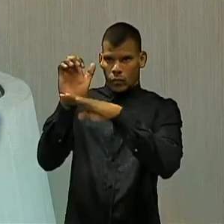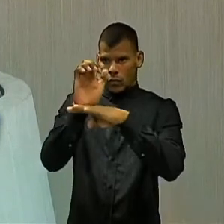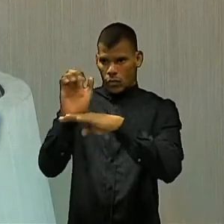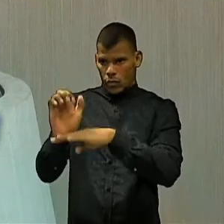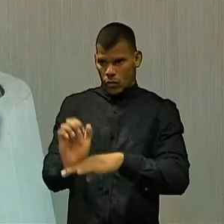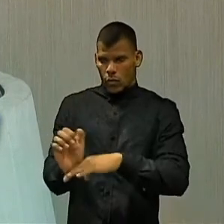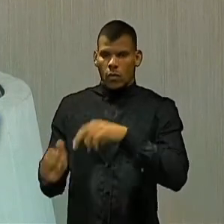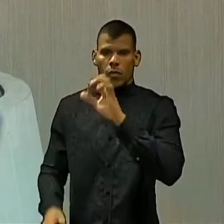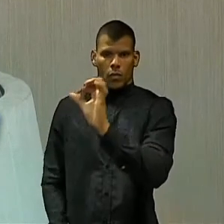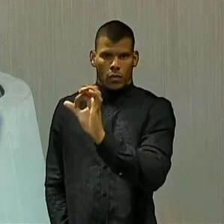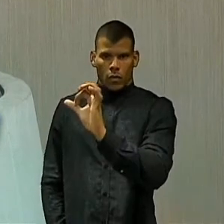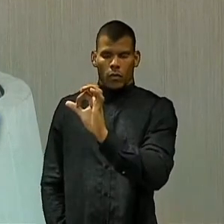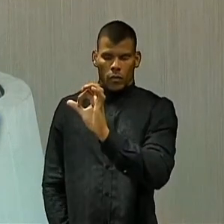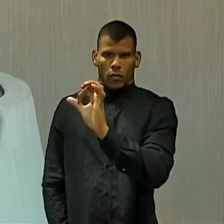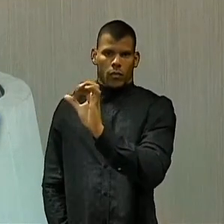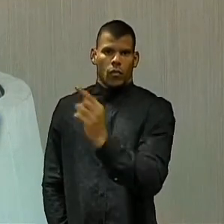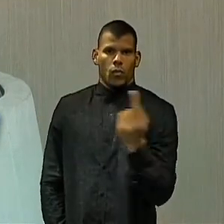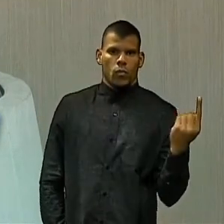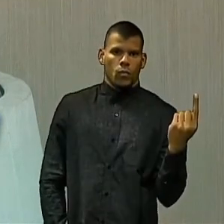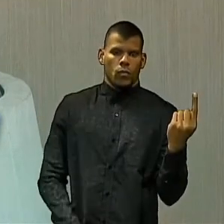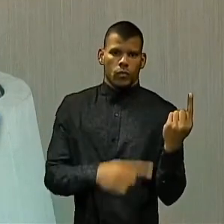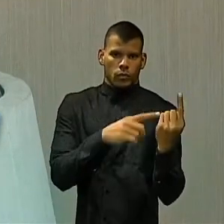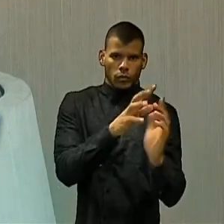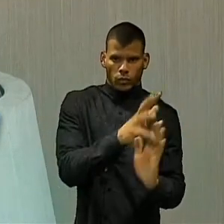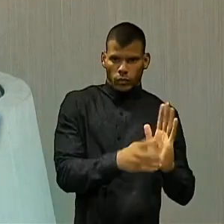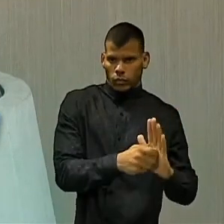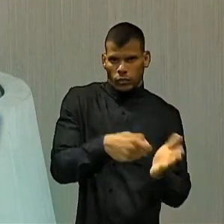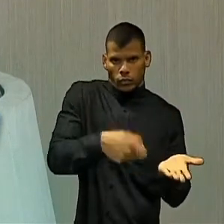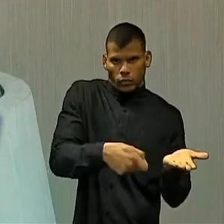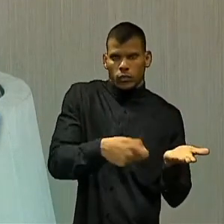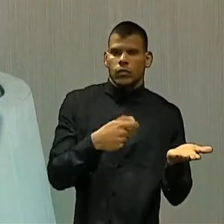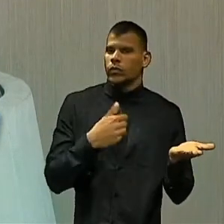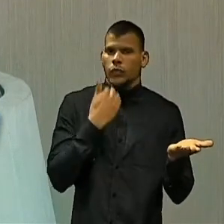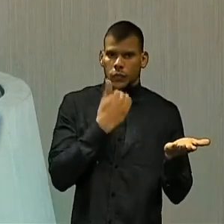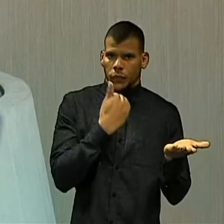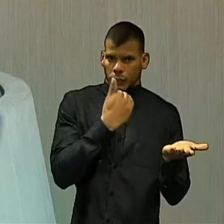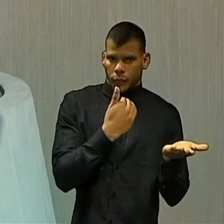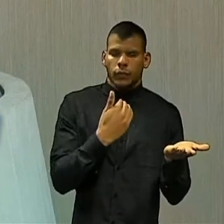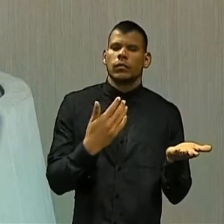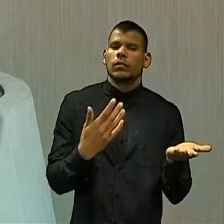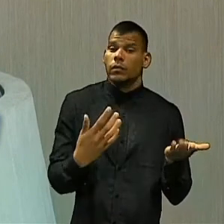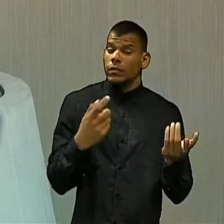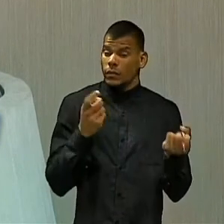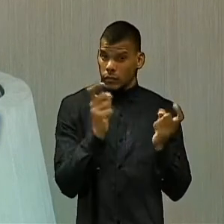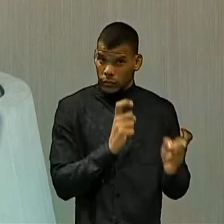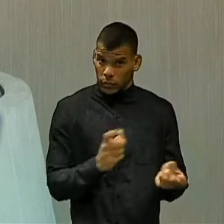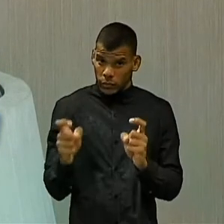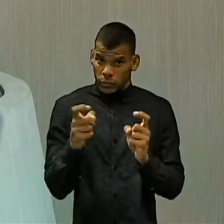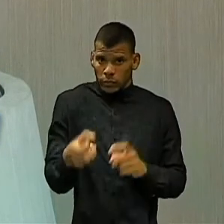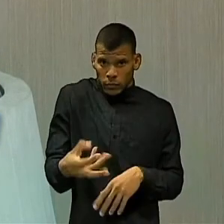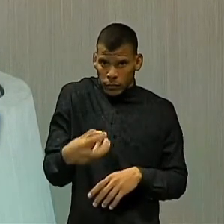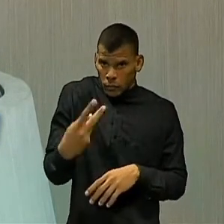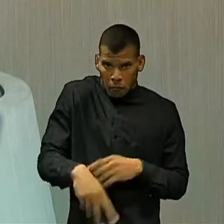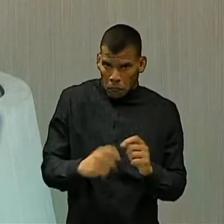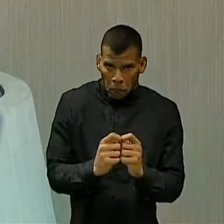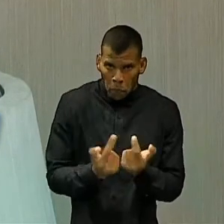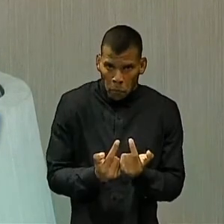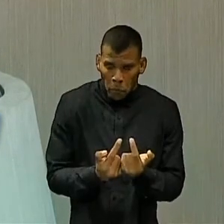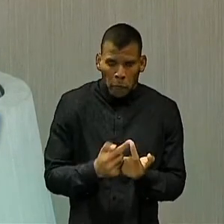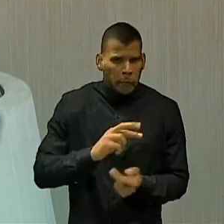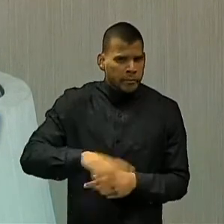apenas o Ceará não tem emendas impositivas. E eu sei que esse debate não é um debate novo nessa casa.